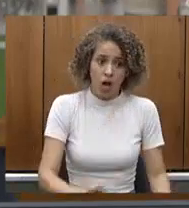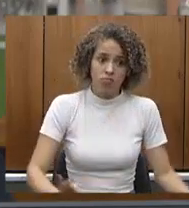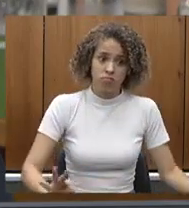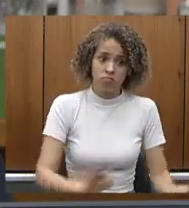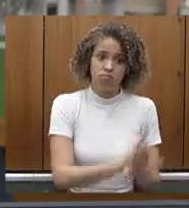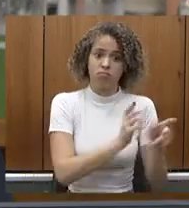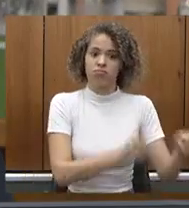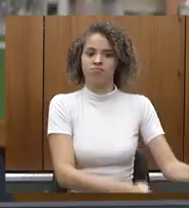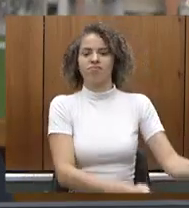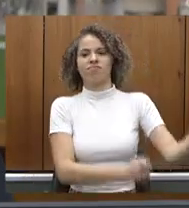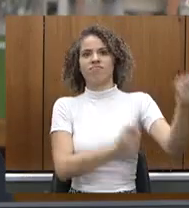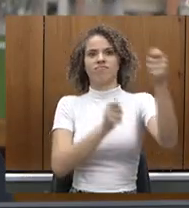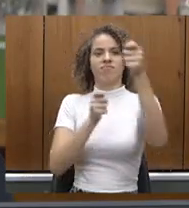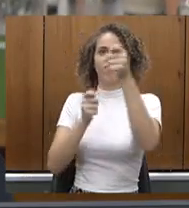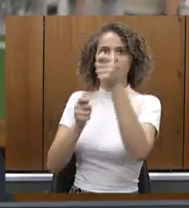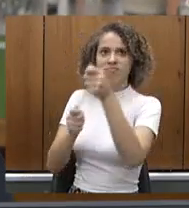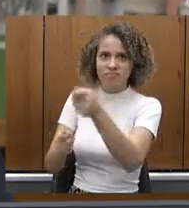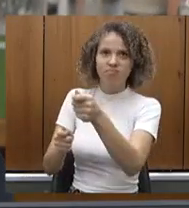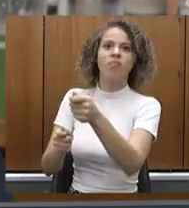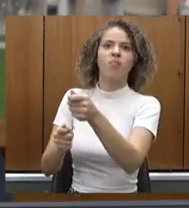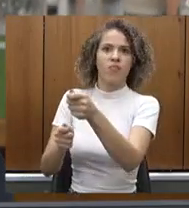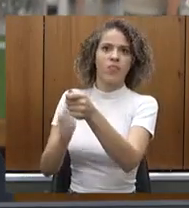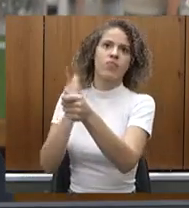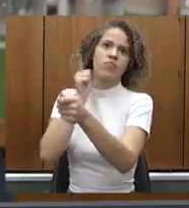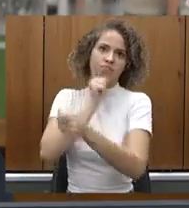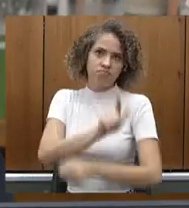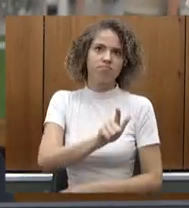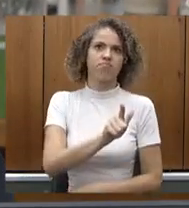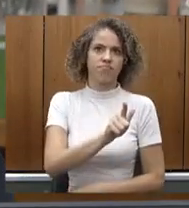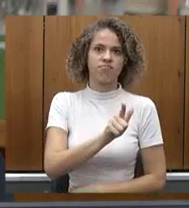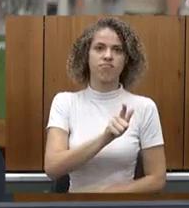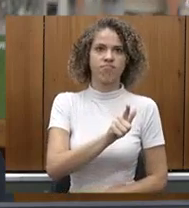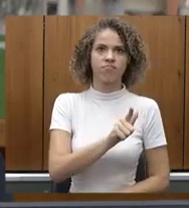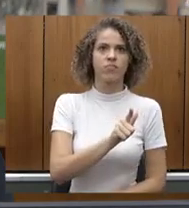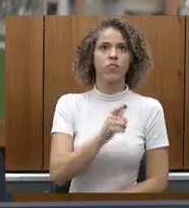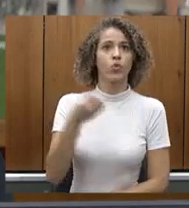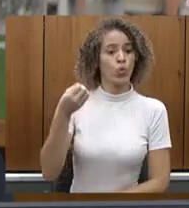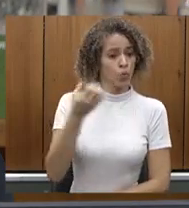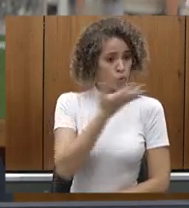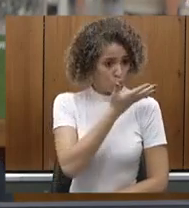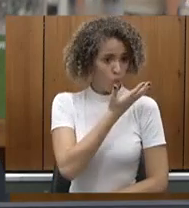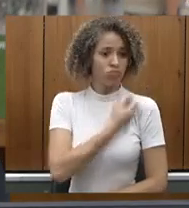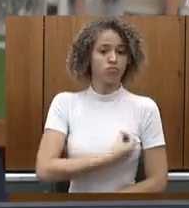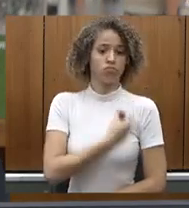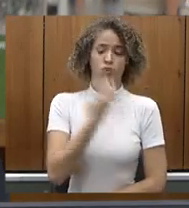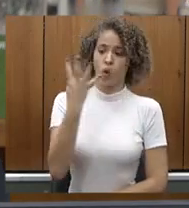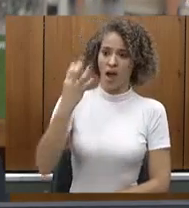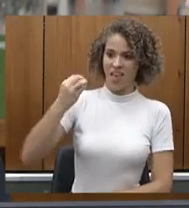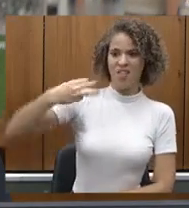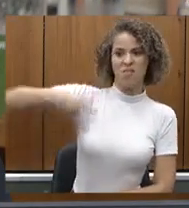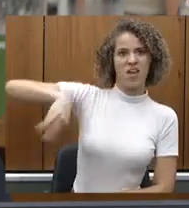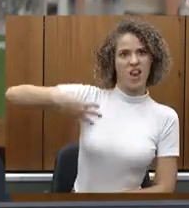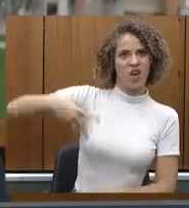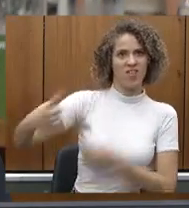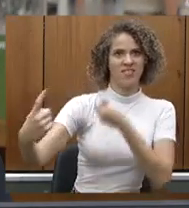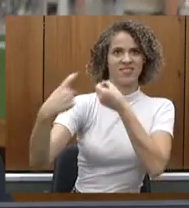arquitetônico, a gente consiga fazer o novo convênio de 40 milhões que está garantido a esse